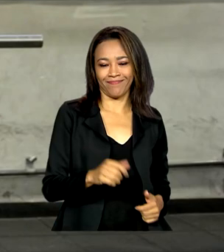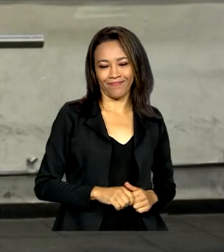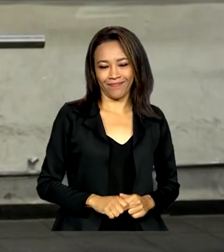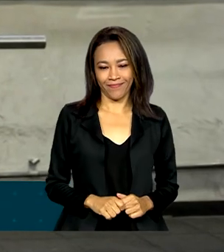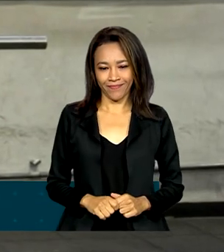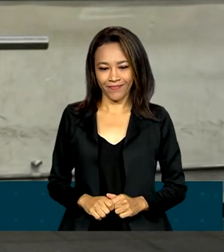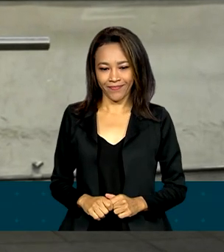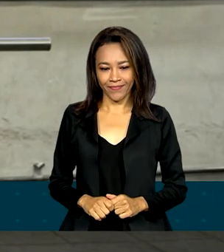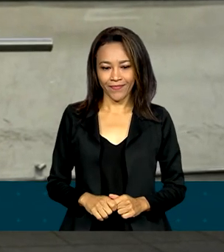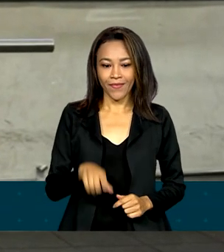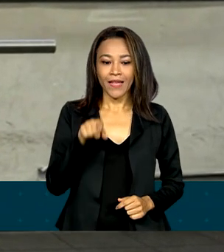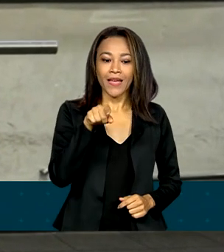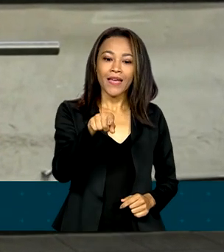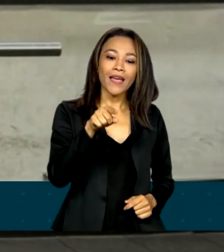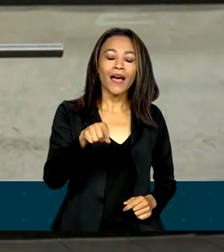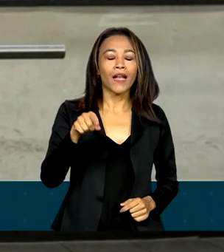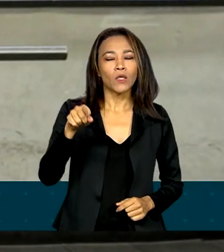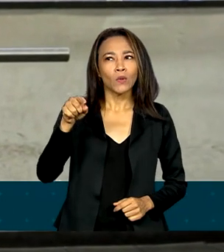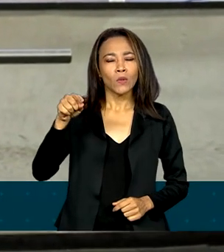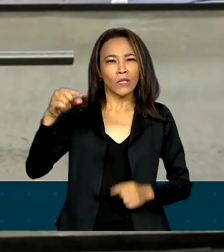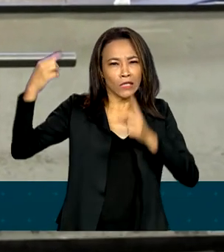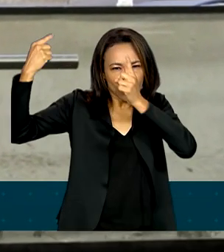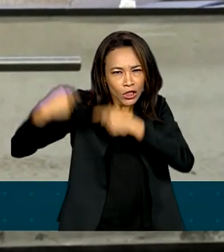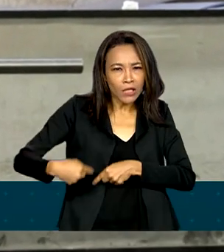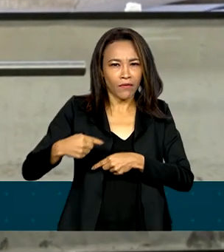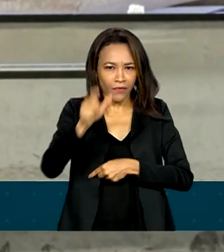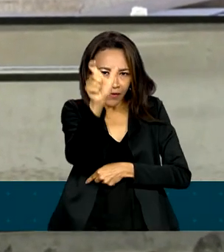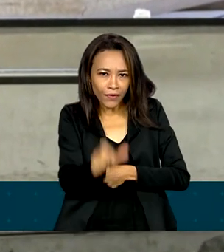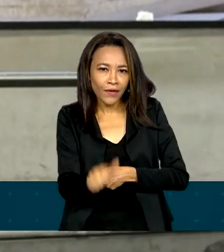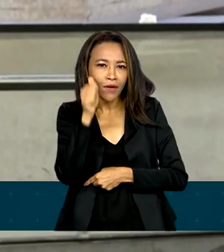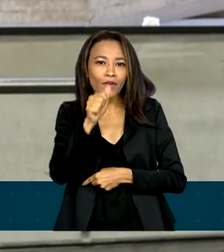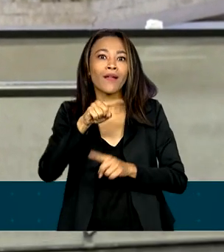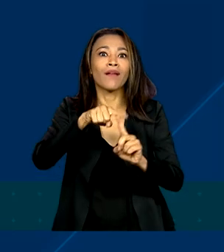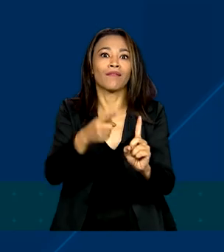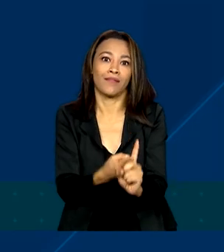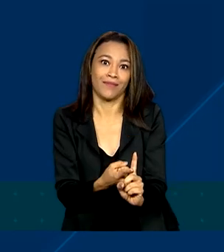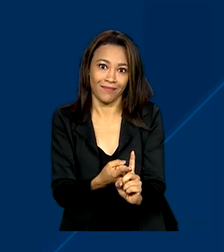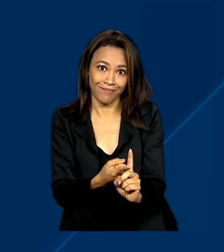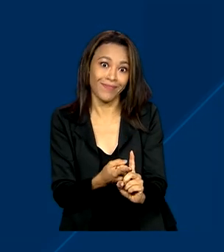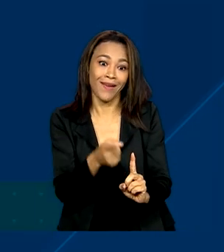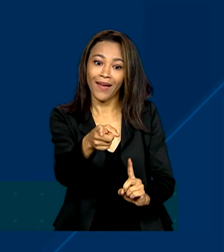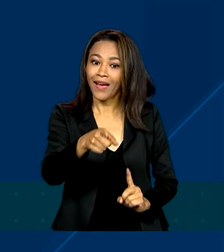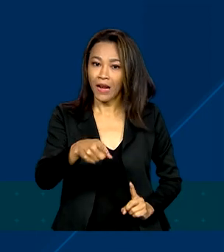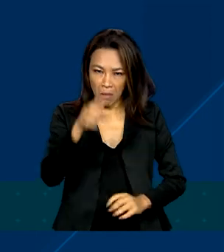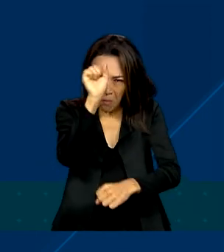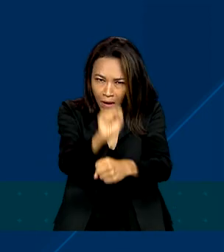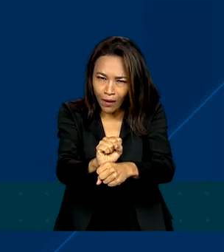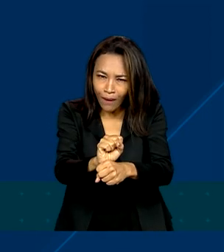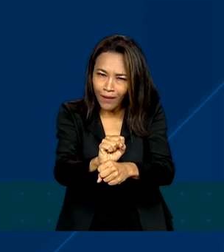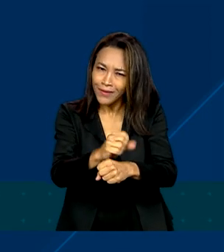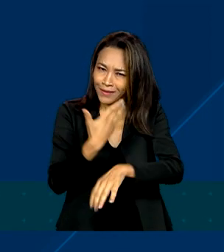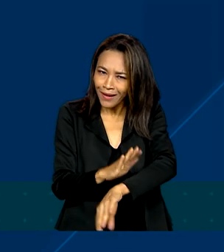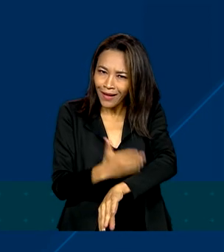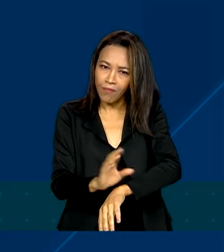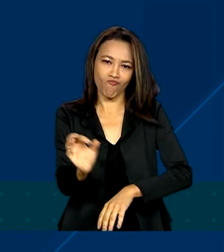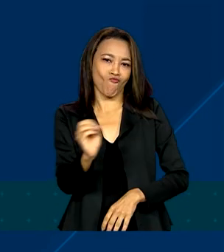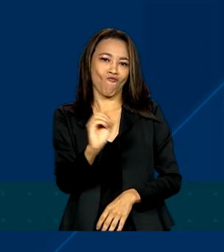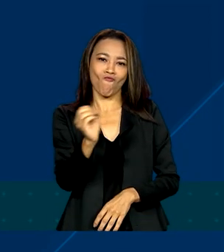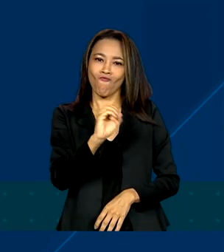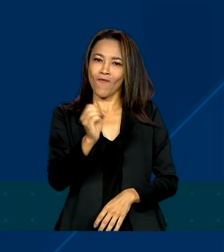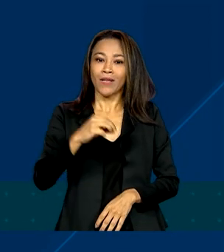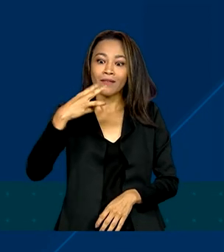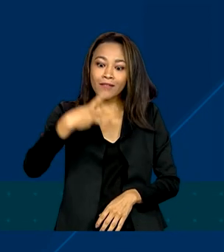E um dos maiores desafios de Cristiane foi na gravidez. Ela não deixou de treinar até a